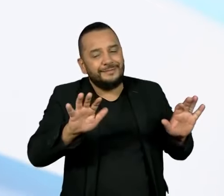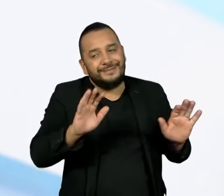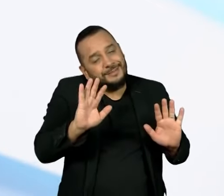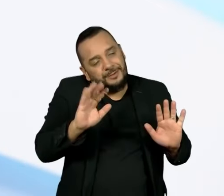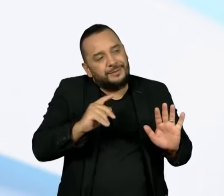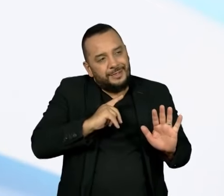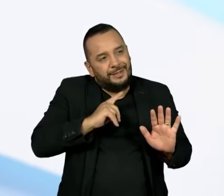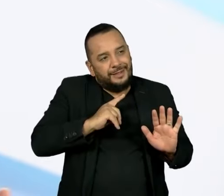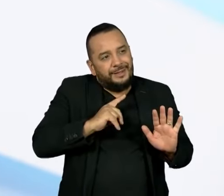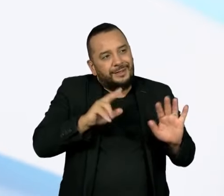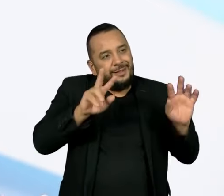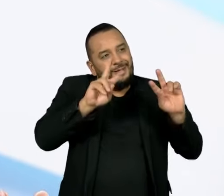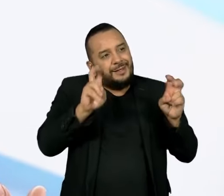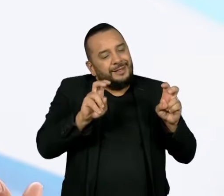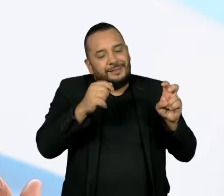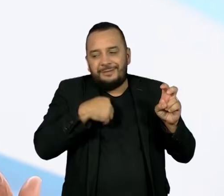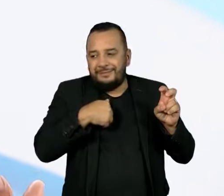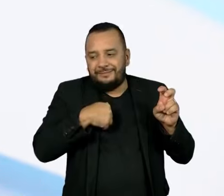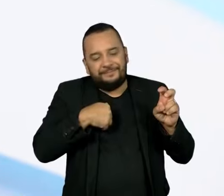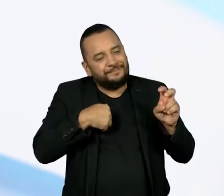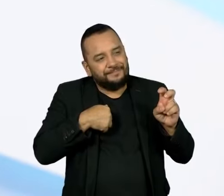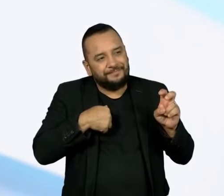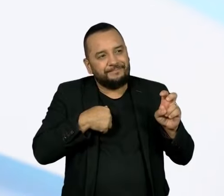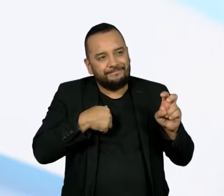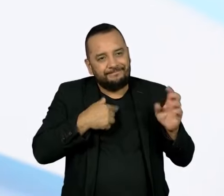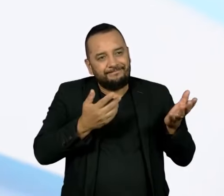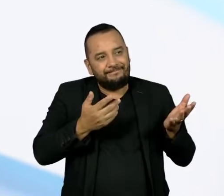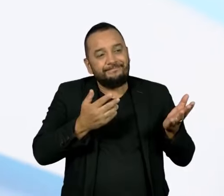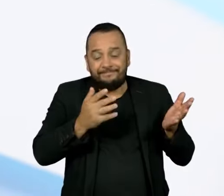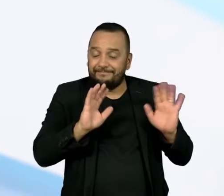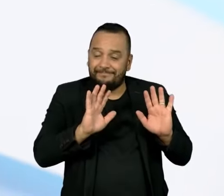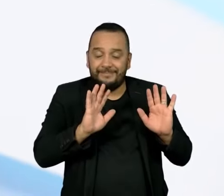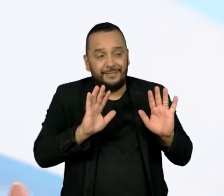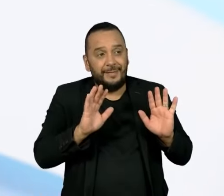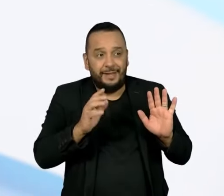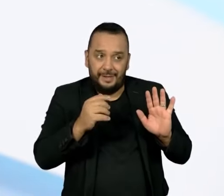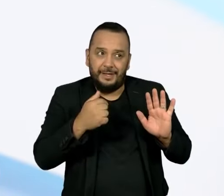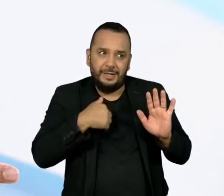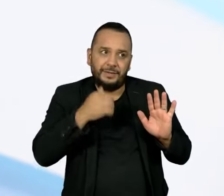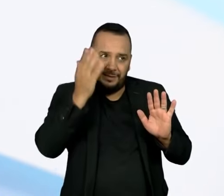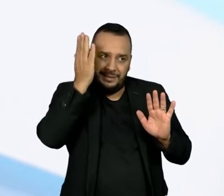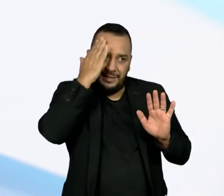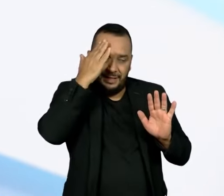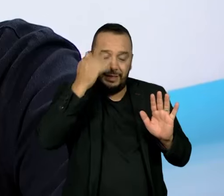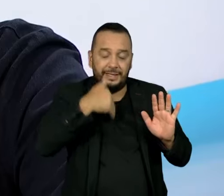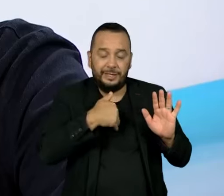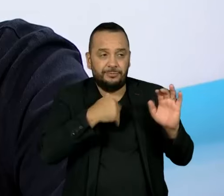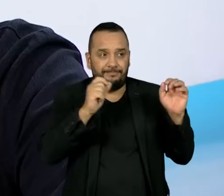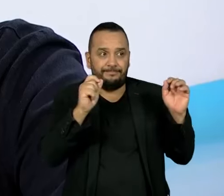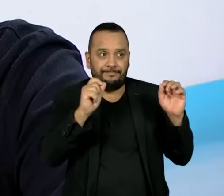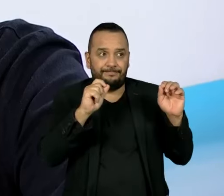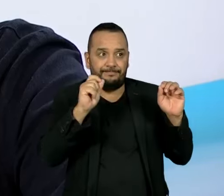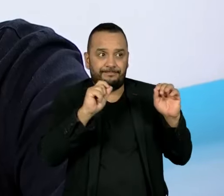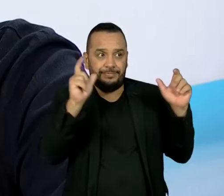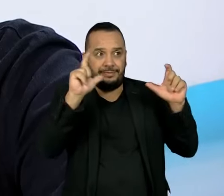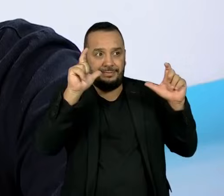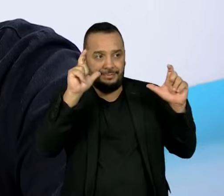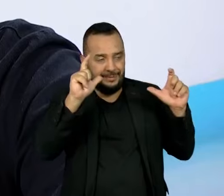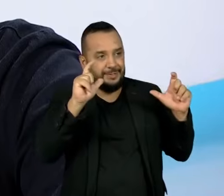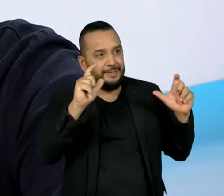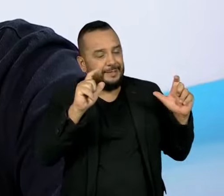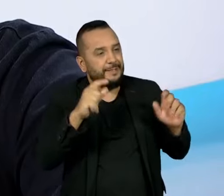Mas eu diria que acima de tudo é esse choque de nos apercebermos ou a desilusão de nos